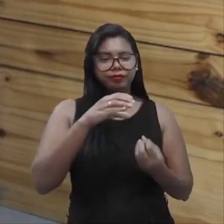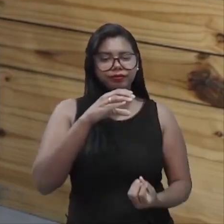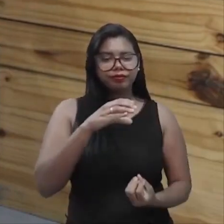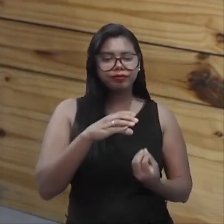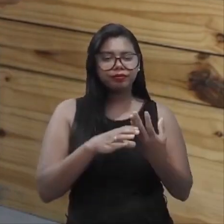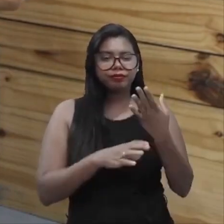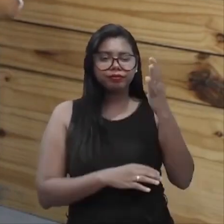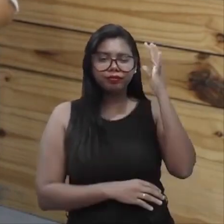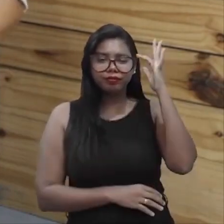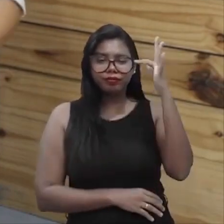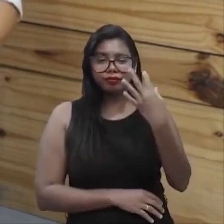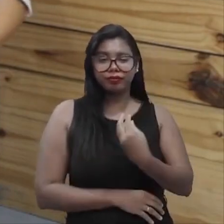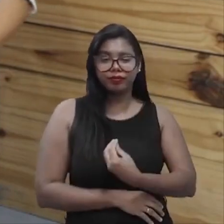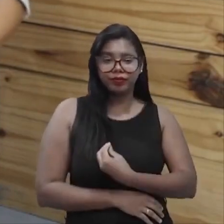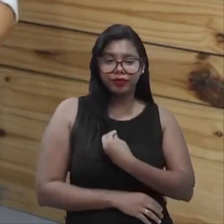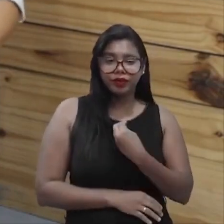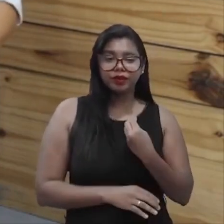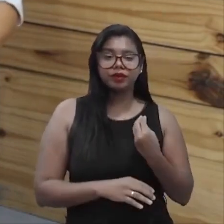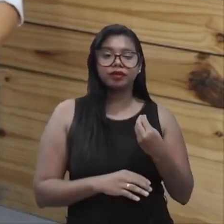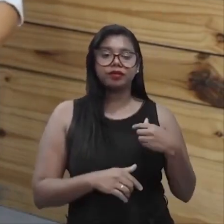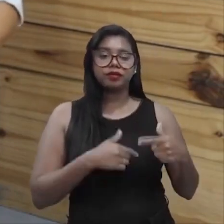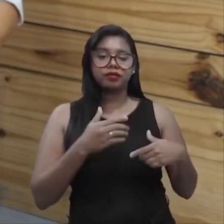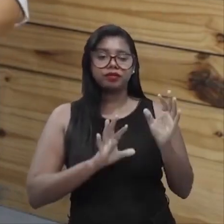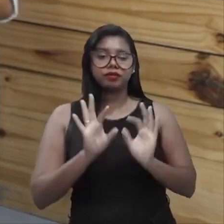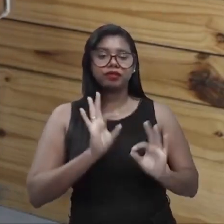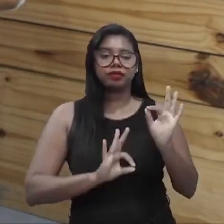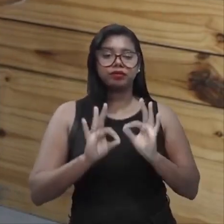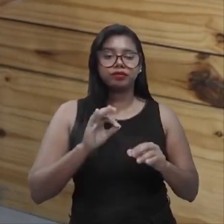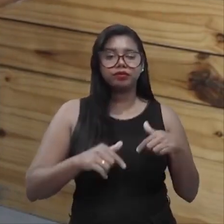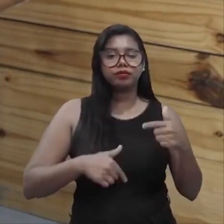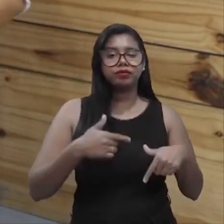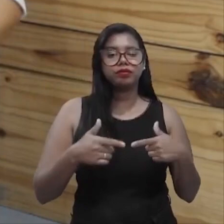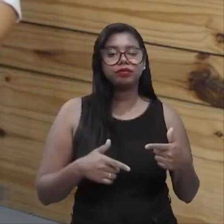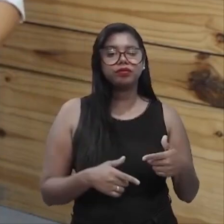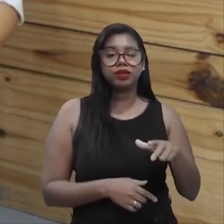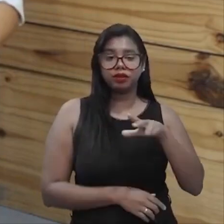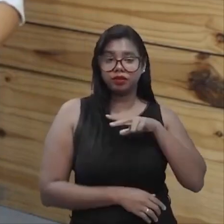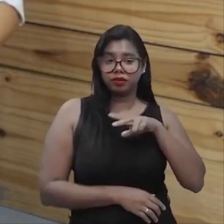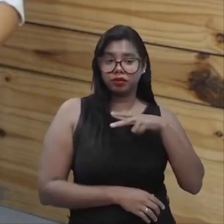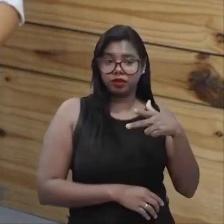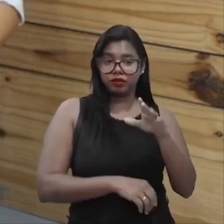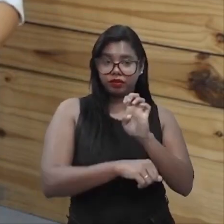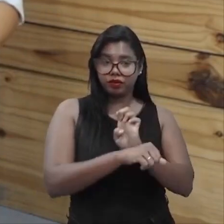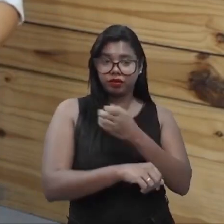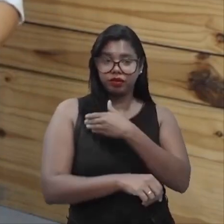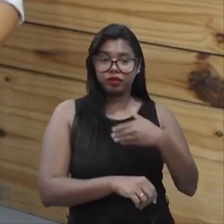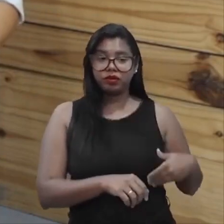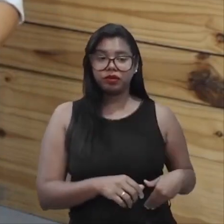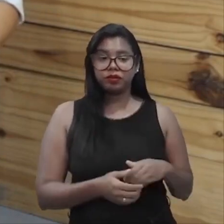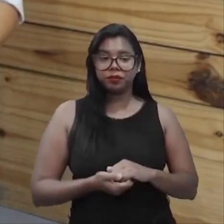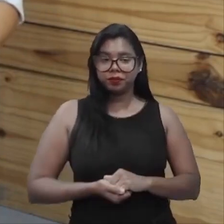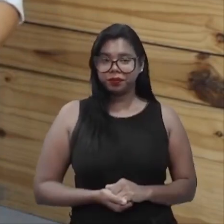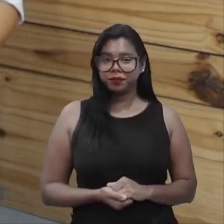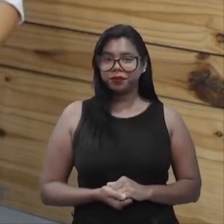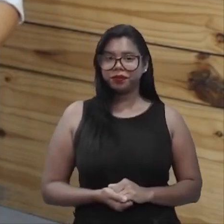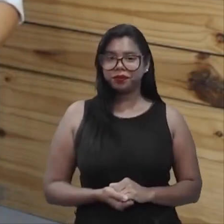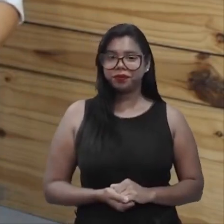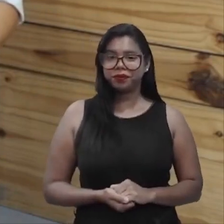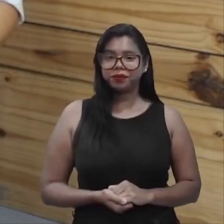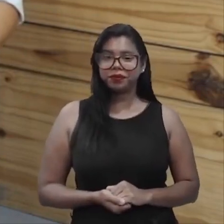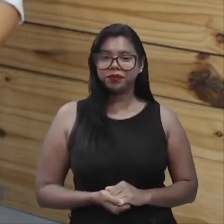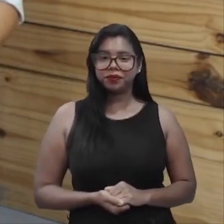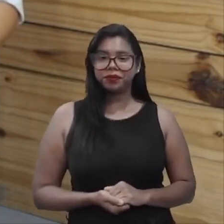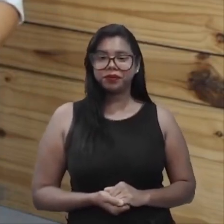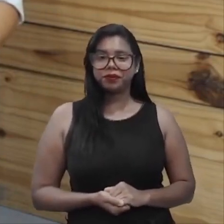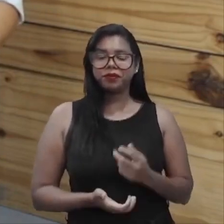filosofia da qualidade dentro da organização, seja pública ou privada. É. Professor, e essa sensibilização